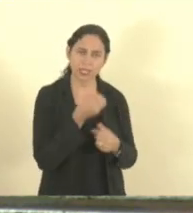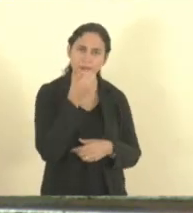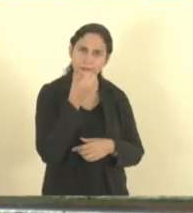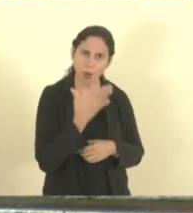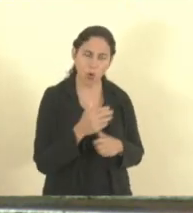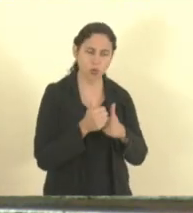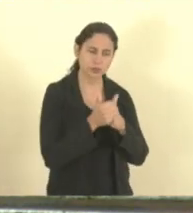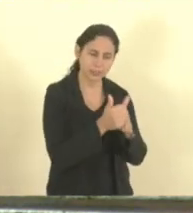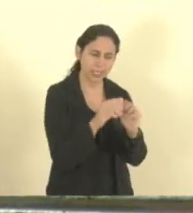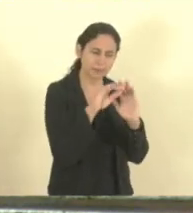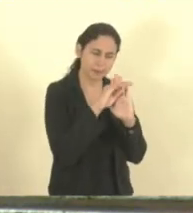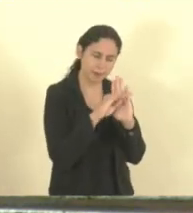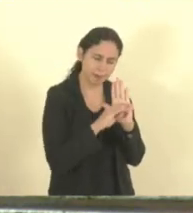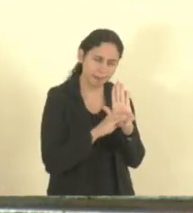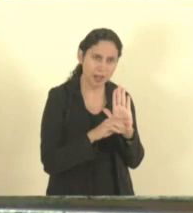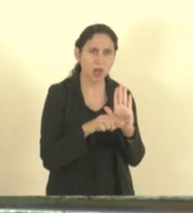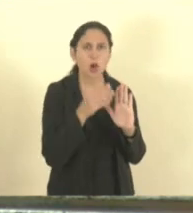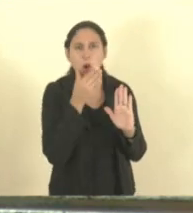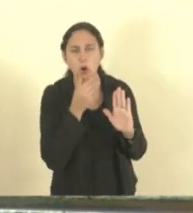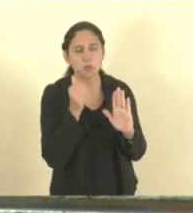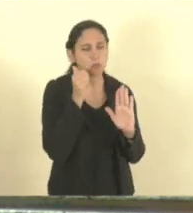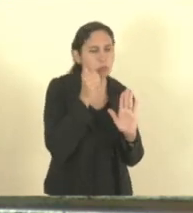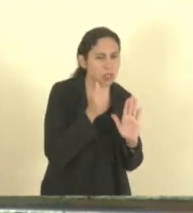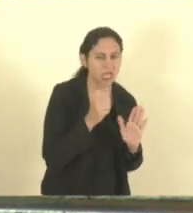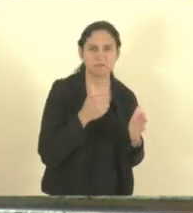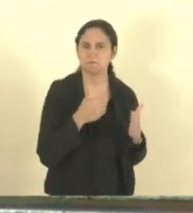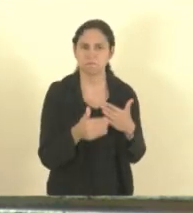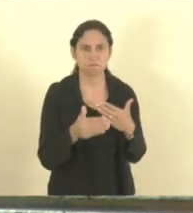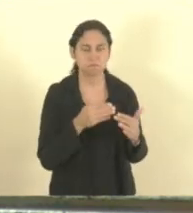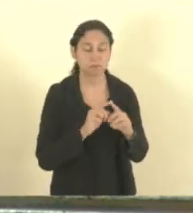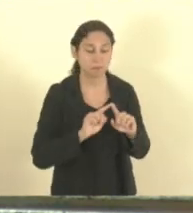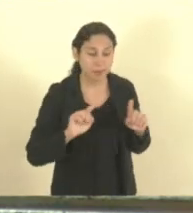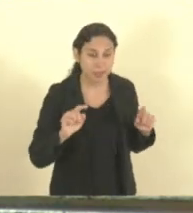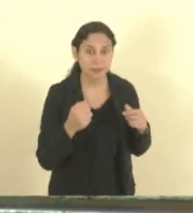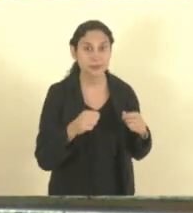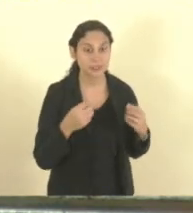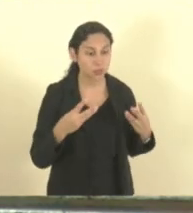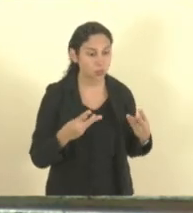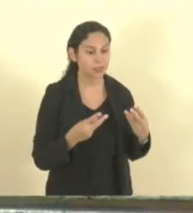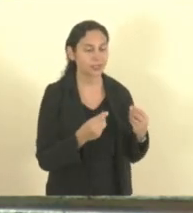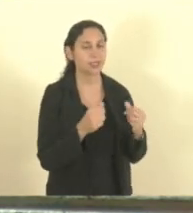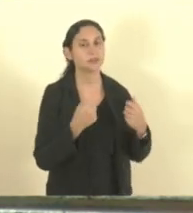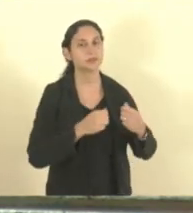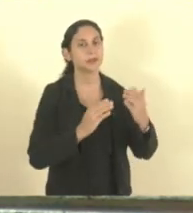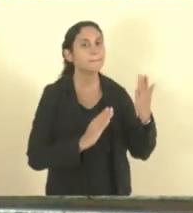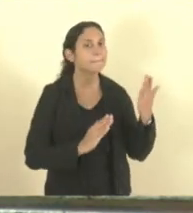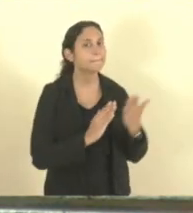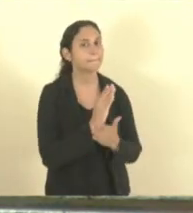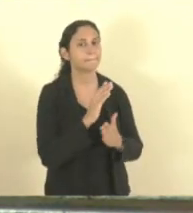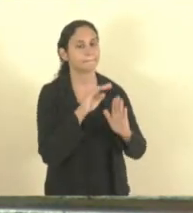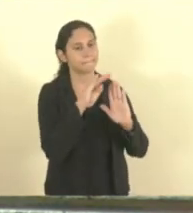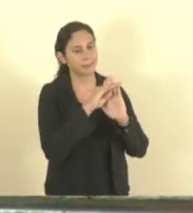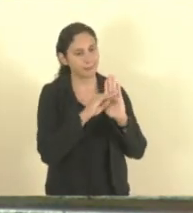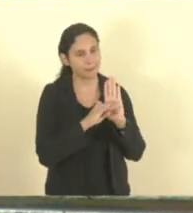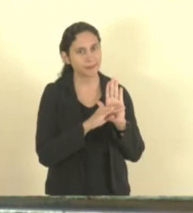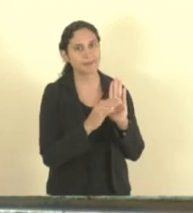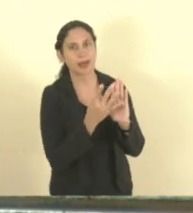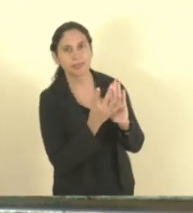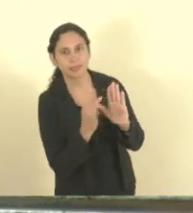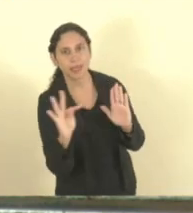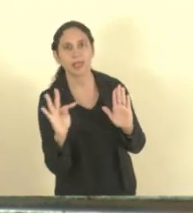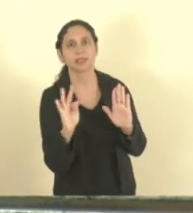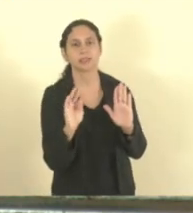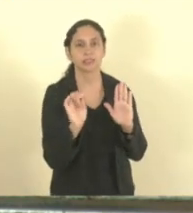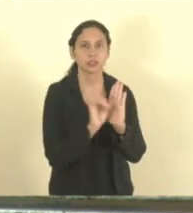segue os critérios, independente se ele é de homem ou de mulher, ele tem que ser aprovado de acordo com os critérios técnicos objetivos dos